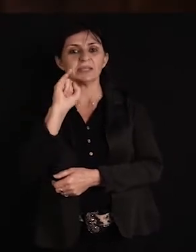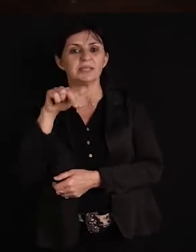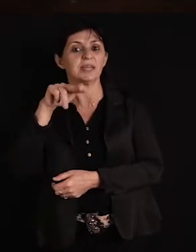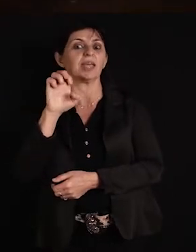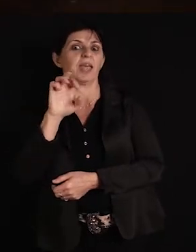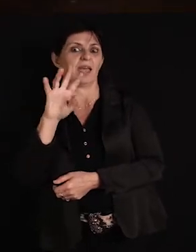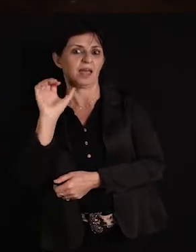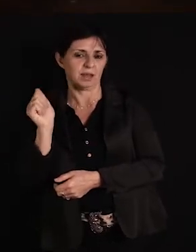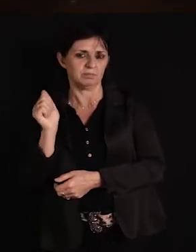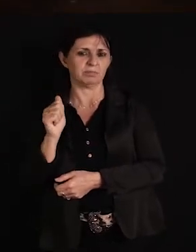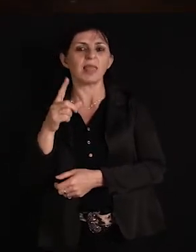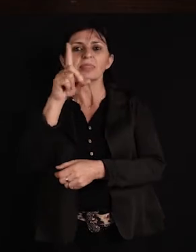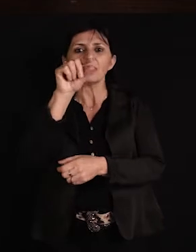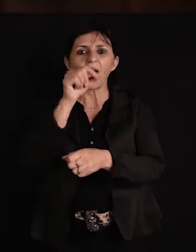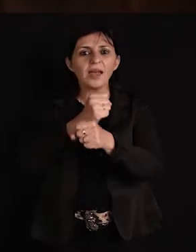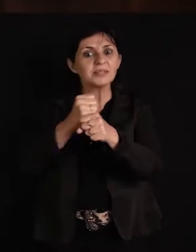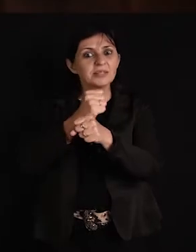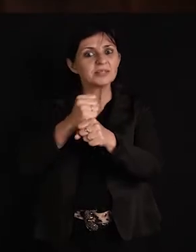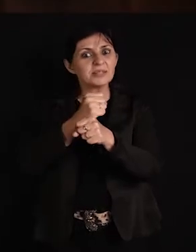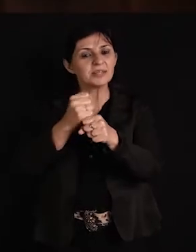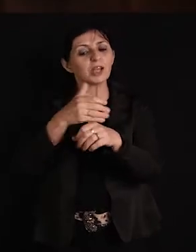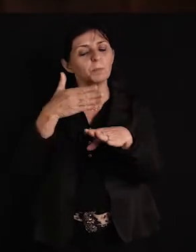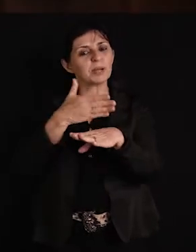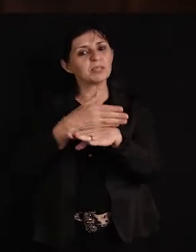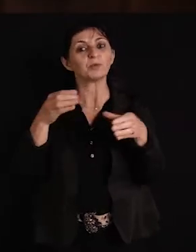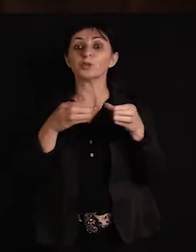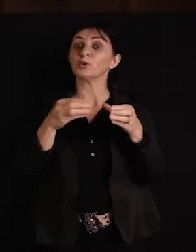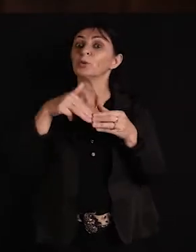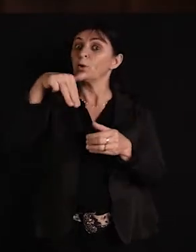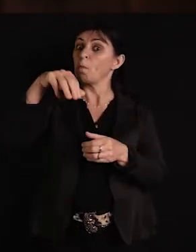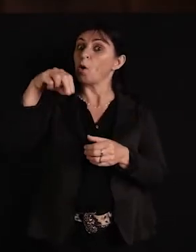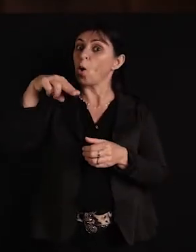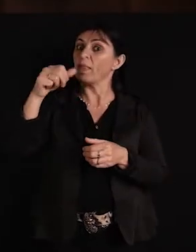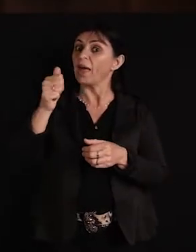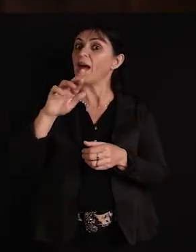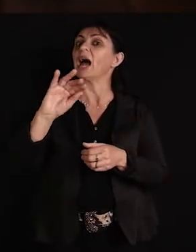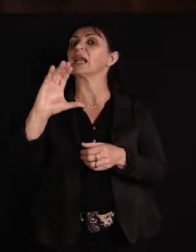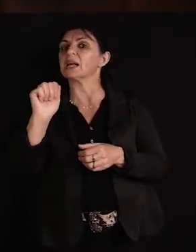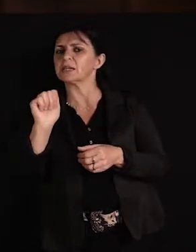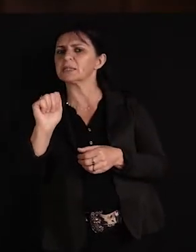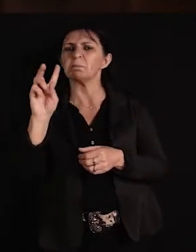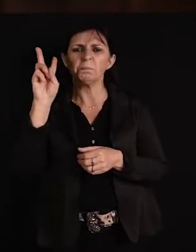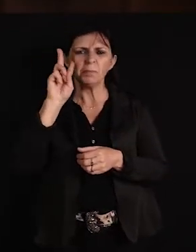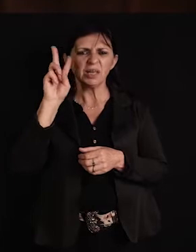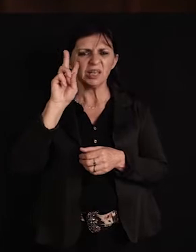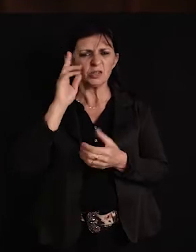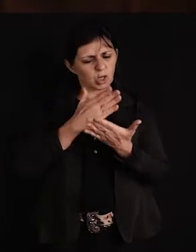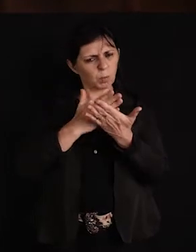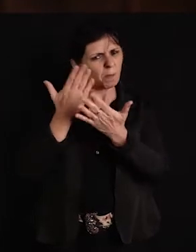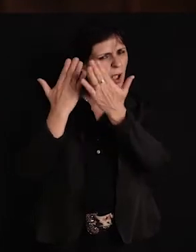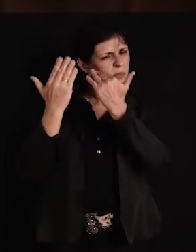anos, e a minha história nos Monarcas começa lá atrás, quando eu era ainda criança, escutando CDs,